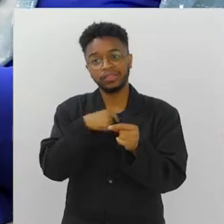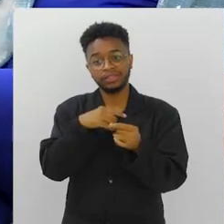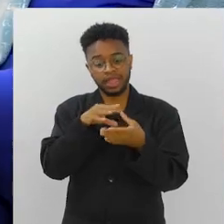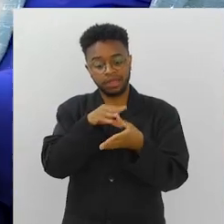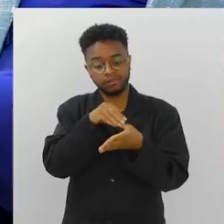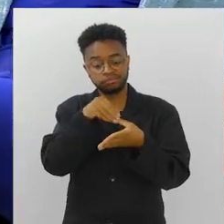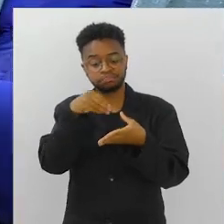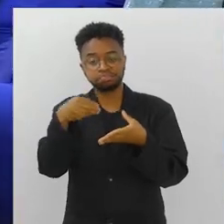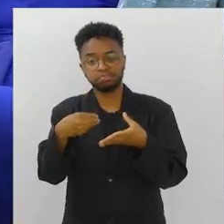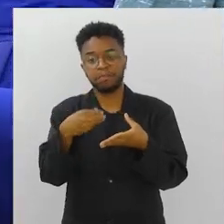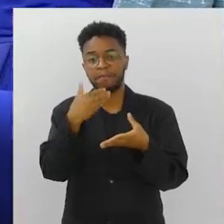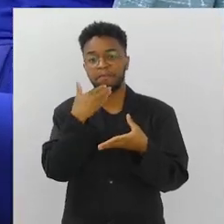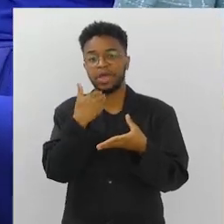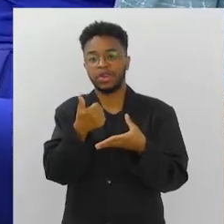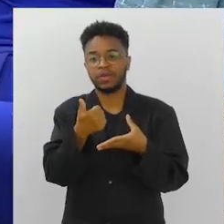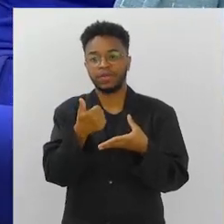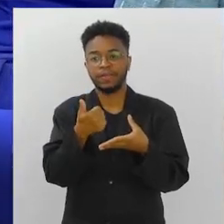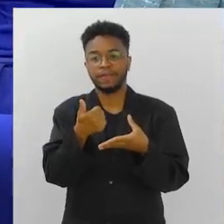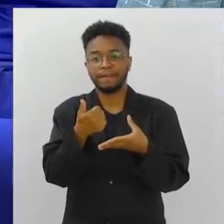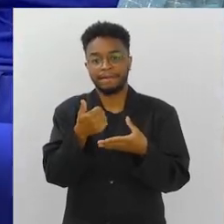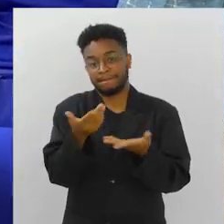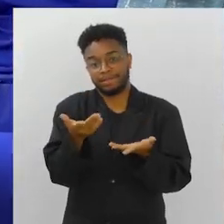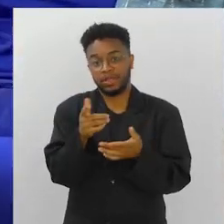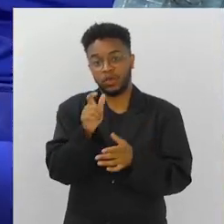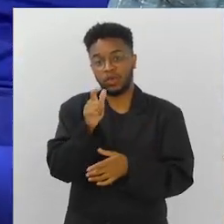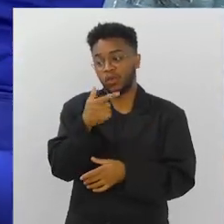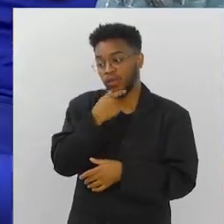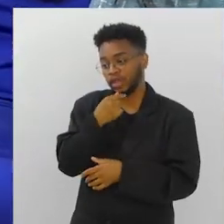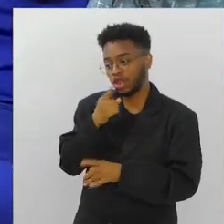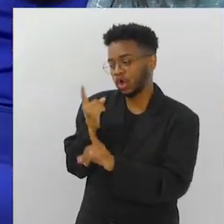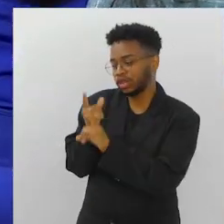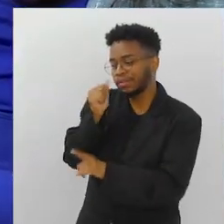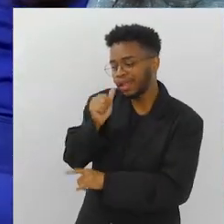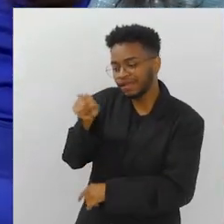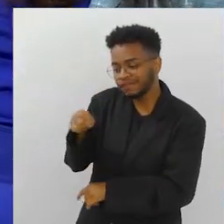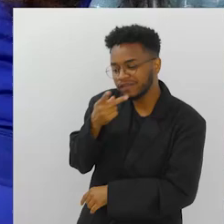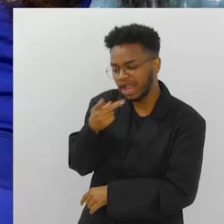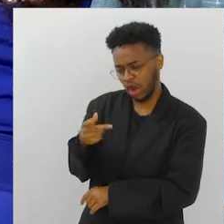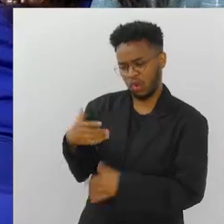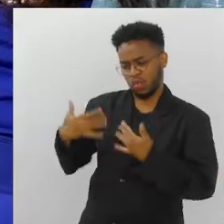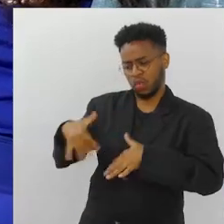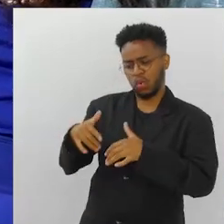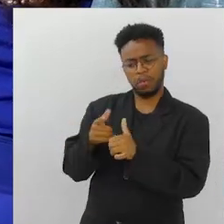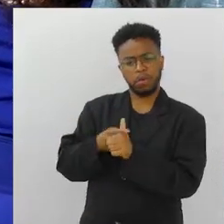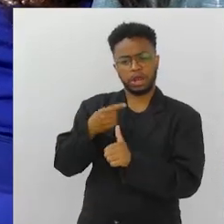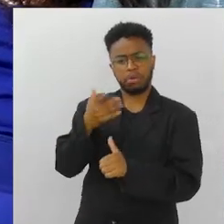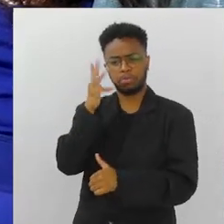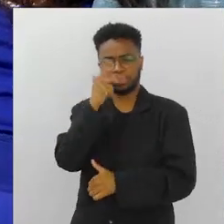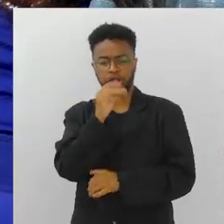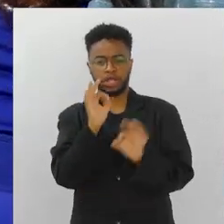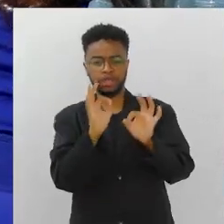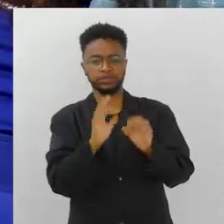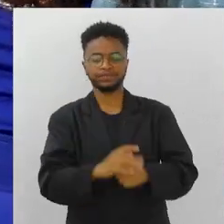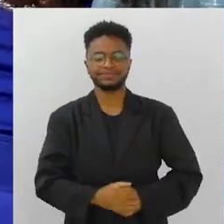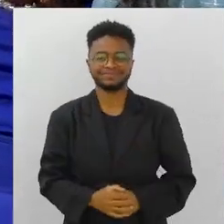um prolongamento do celular. Então, você vai olhar para o rapaz, para a menina na rua e vai falar assim, nossa, que polegar lindo.